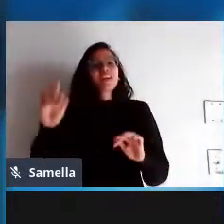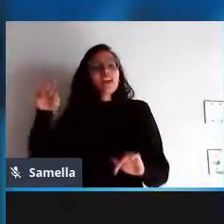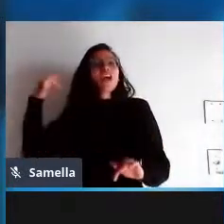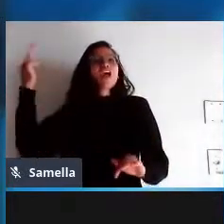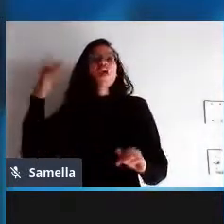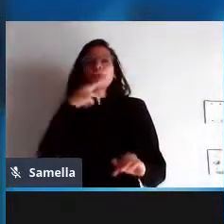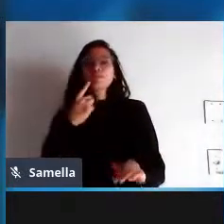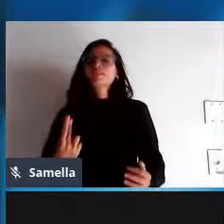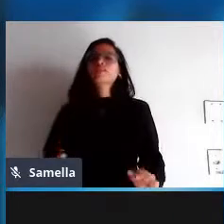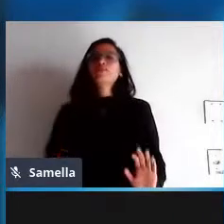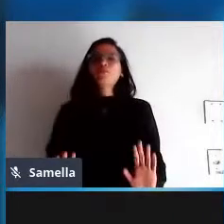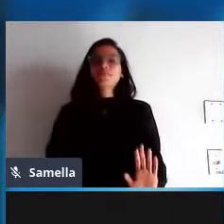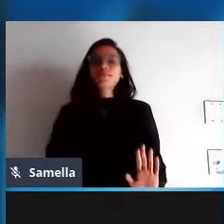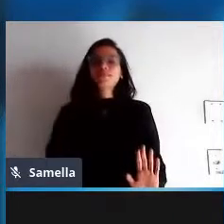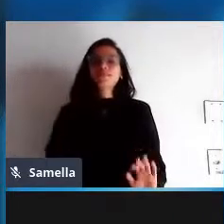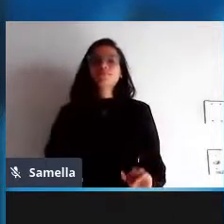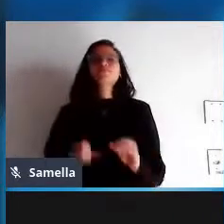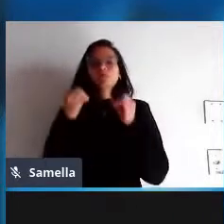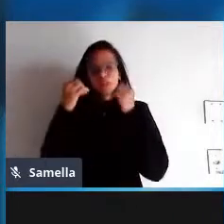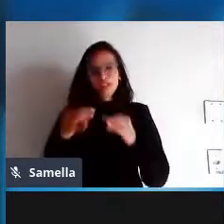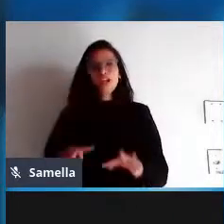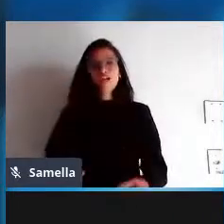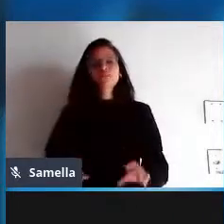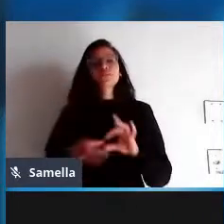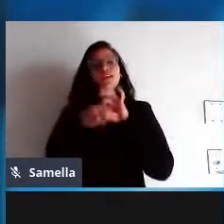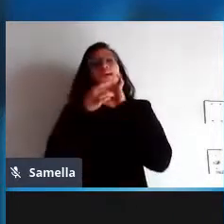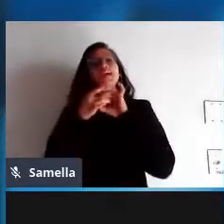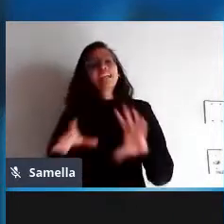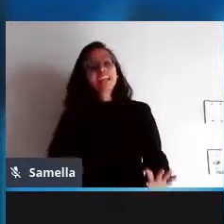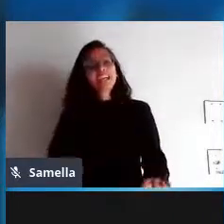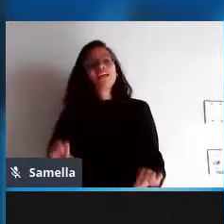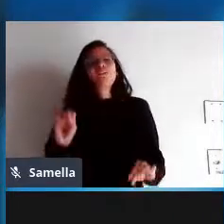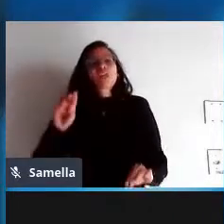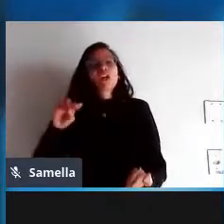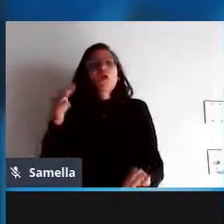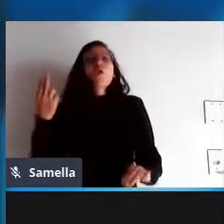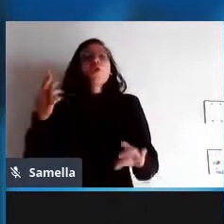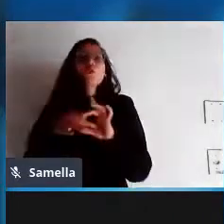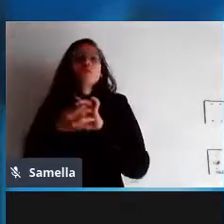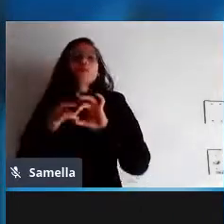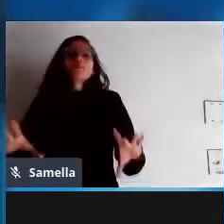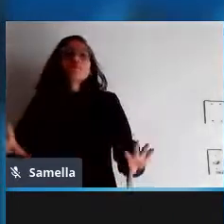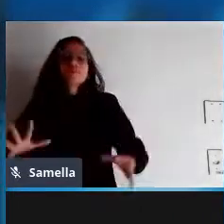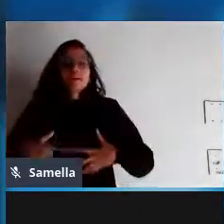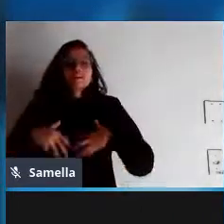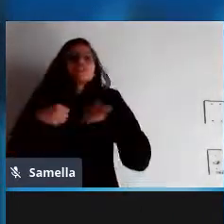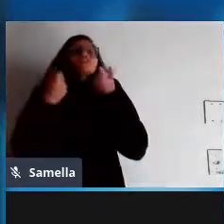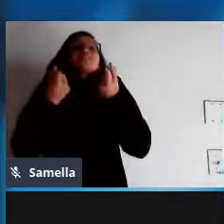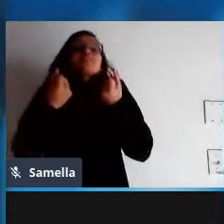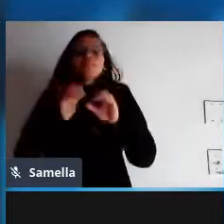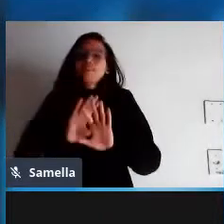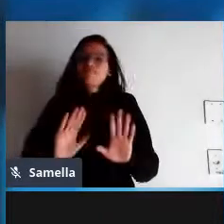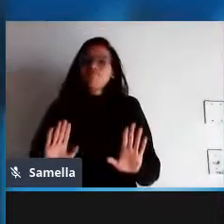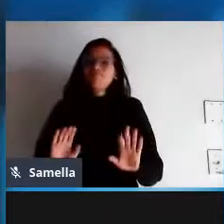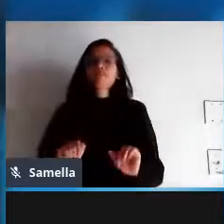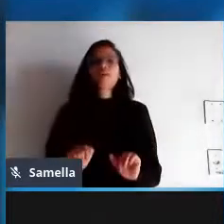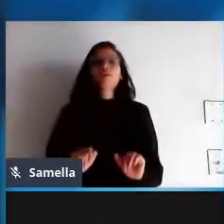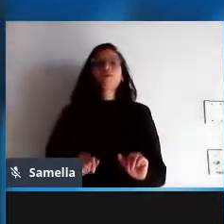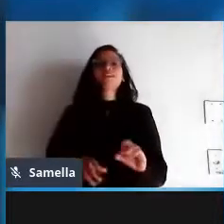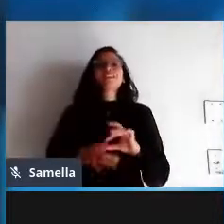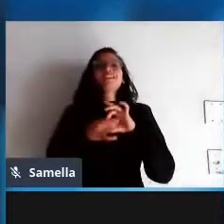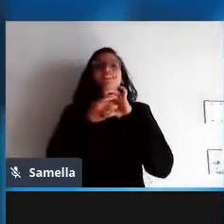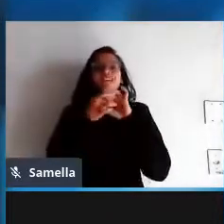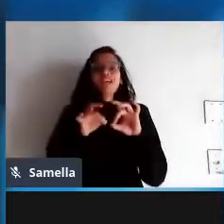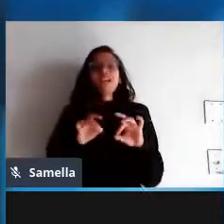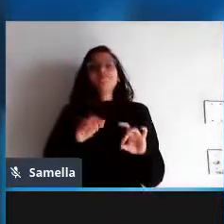frase né livre como em liberdade de expressão e não grátis como cerveja grátis